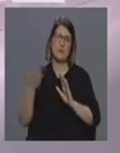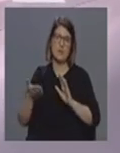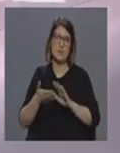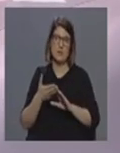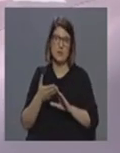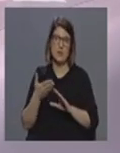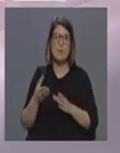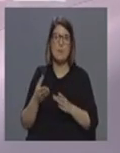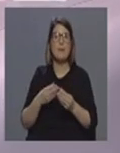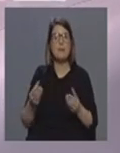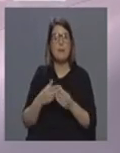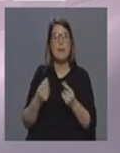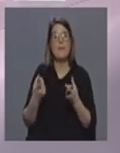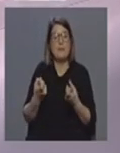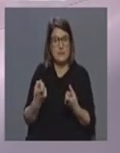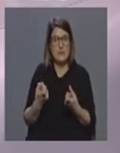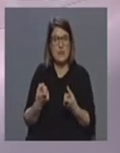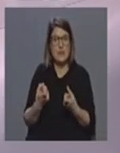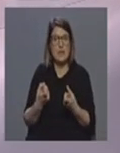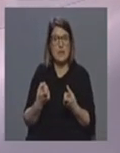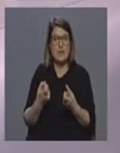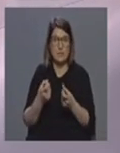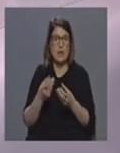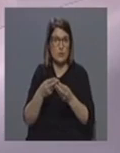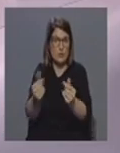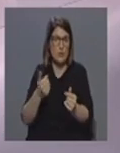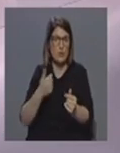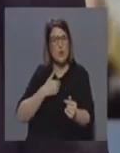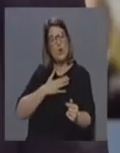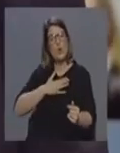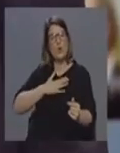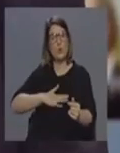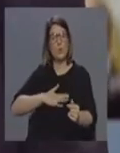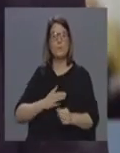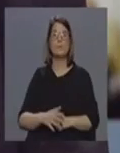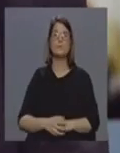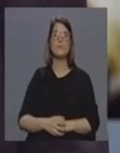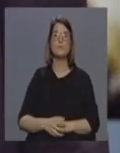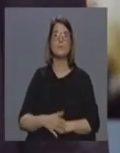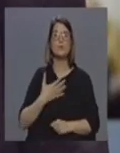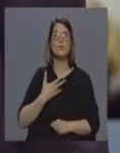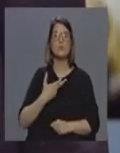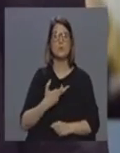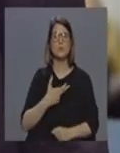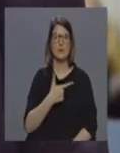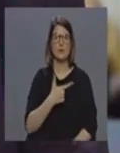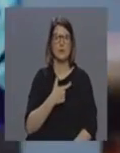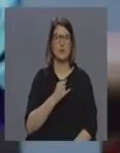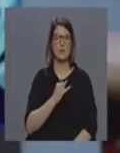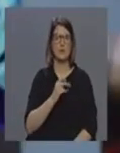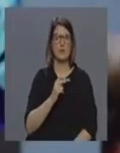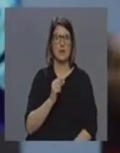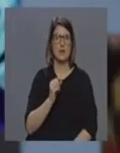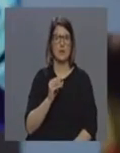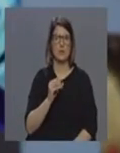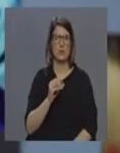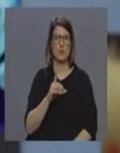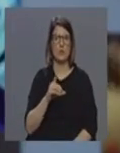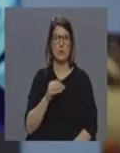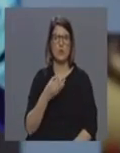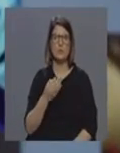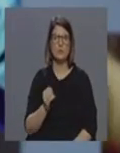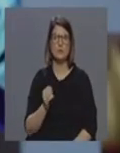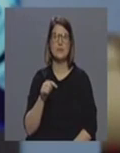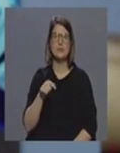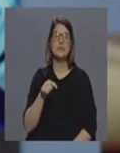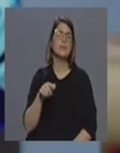necessidades de material eu fiquei mais descansado Dr. Tiago Lopes vamos olhar agora para uma questão que tem gerado muitas